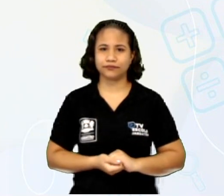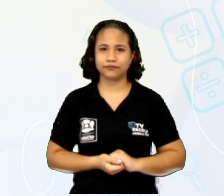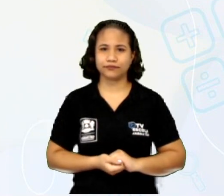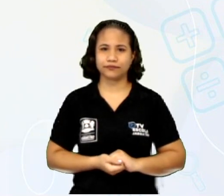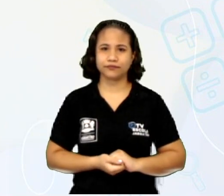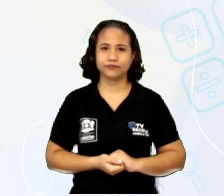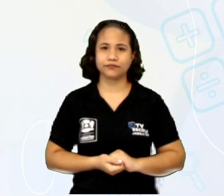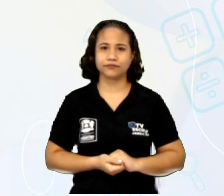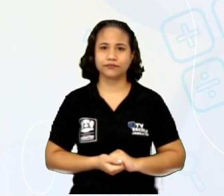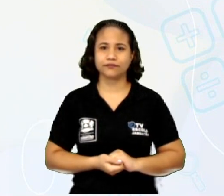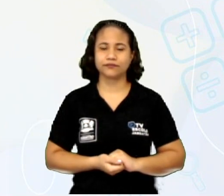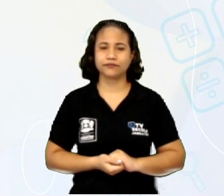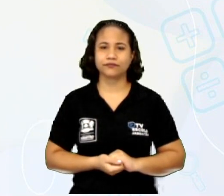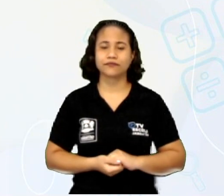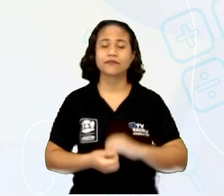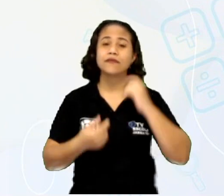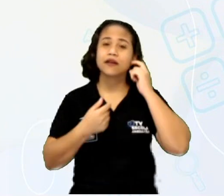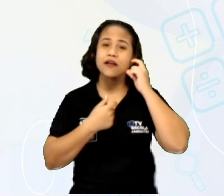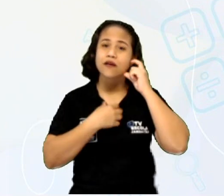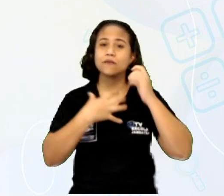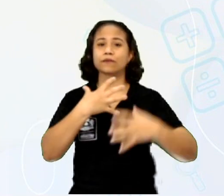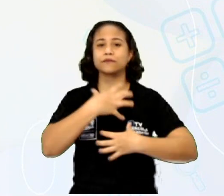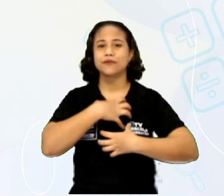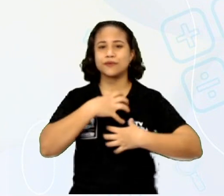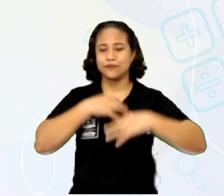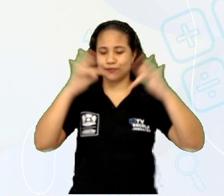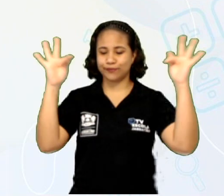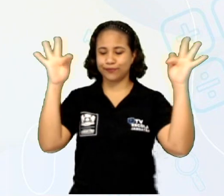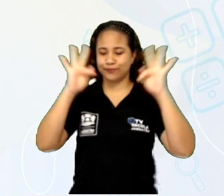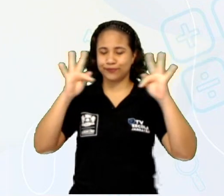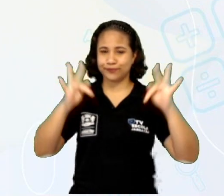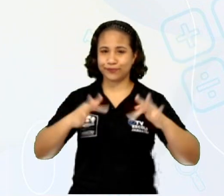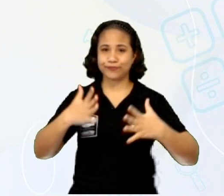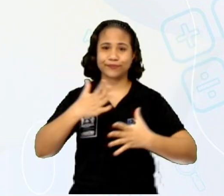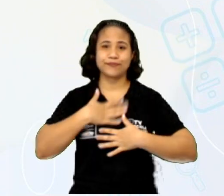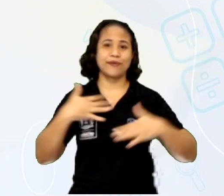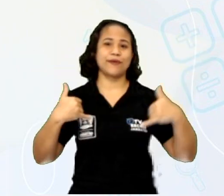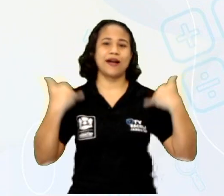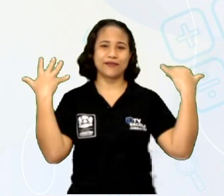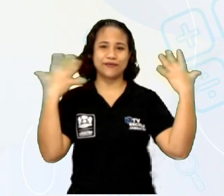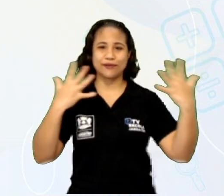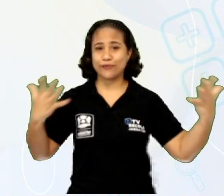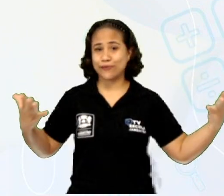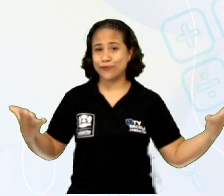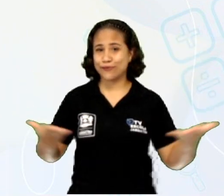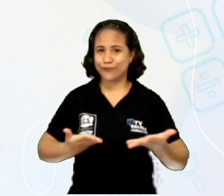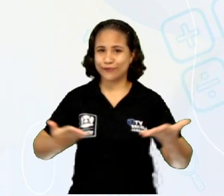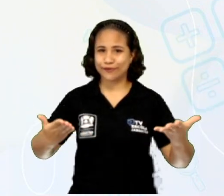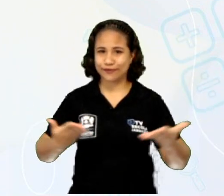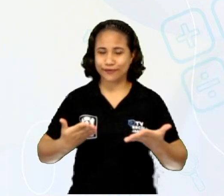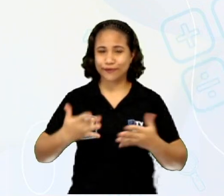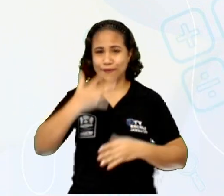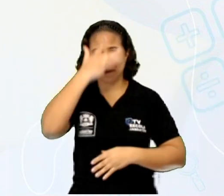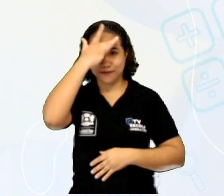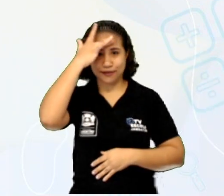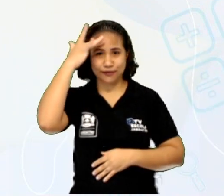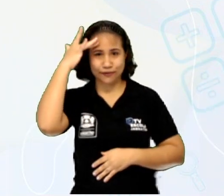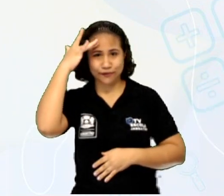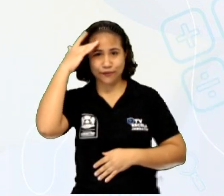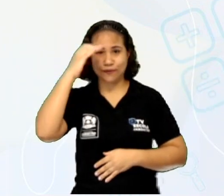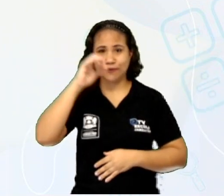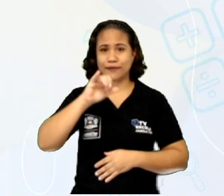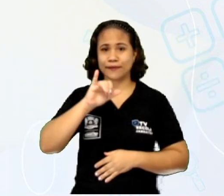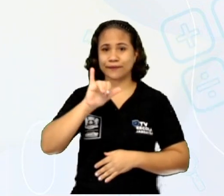birthday. Eu estou feliz. Hoje é meu aniversário. Então, o sujeito I e o